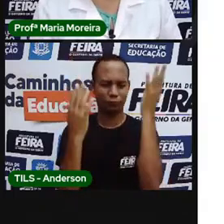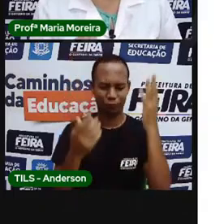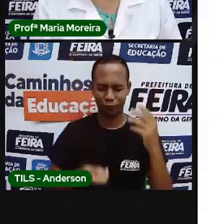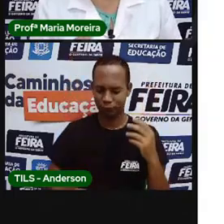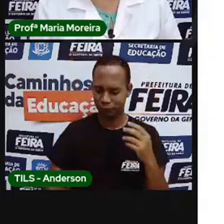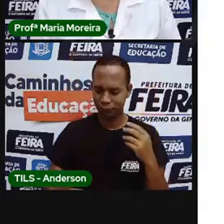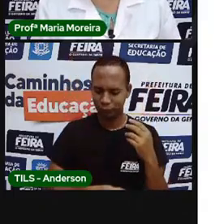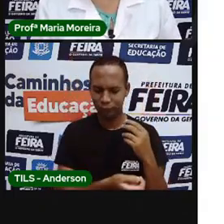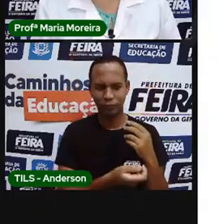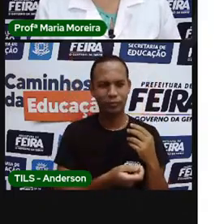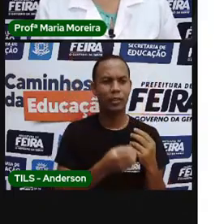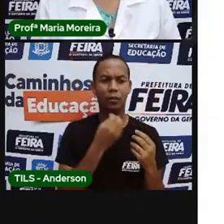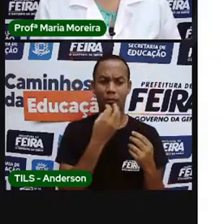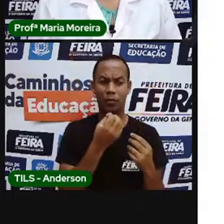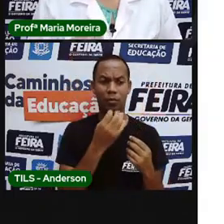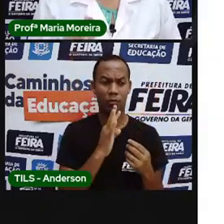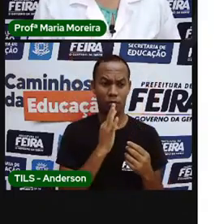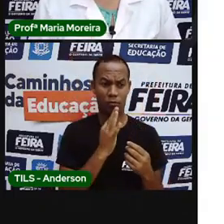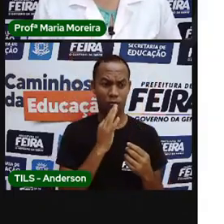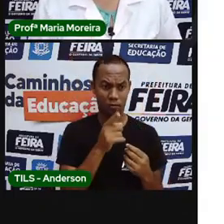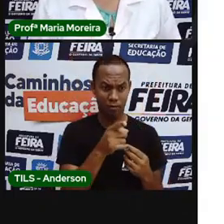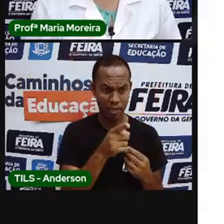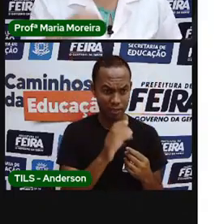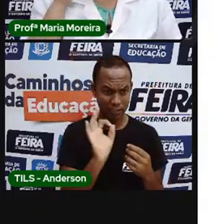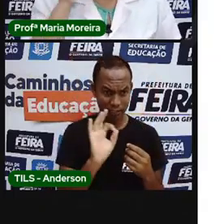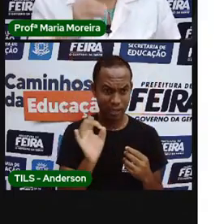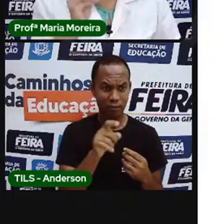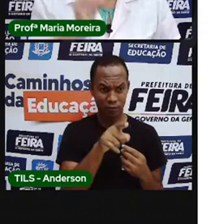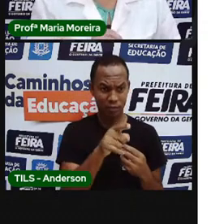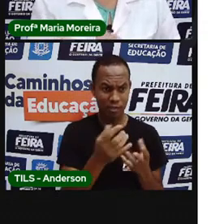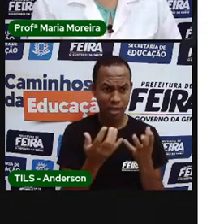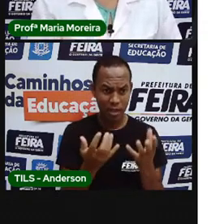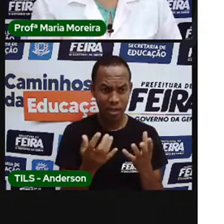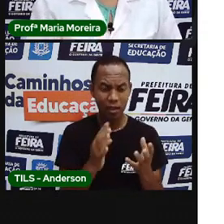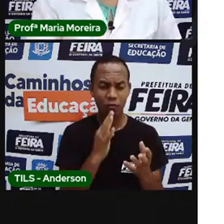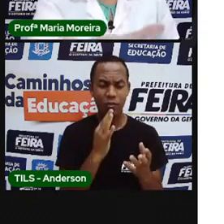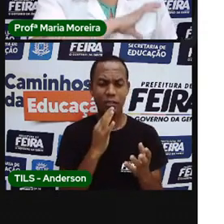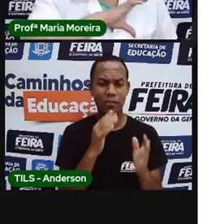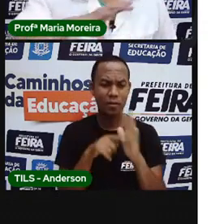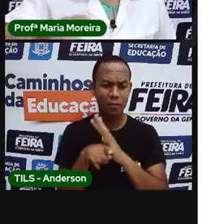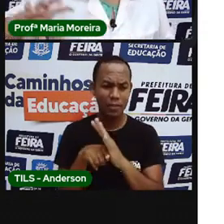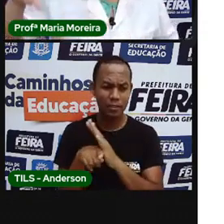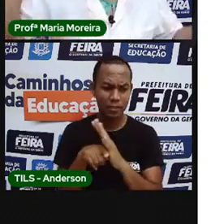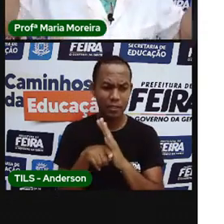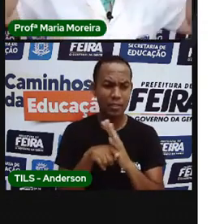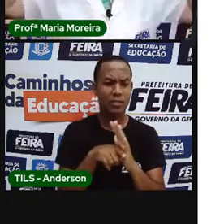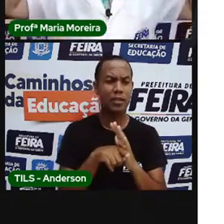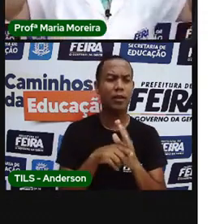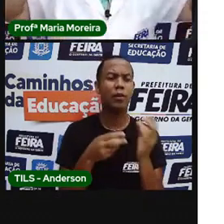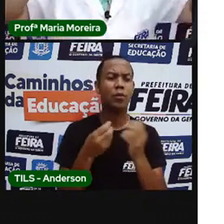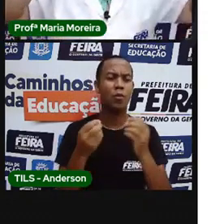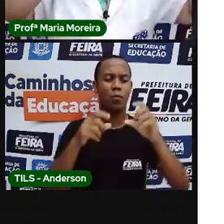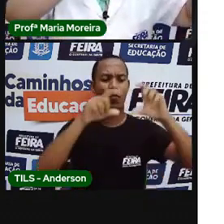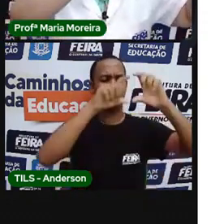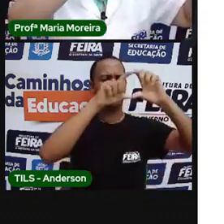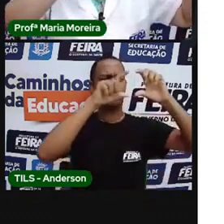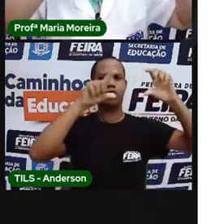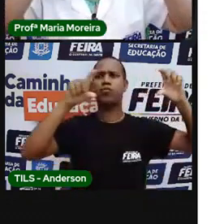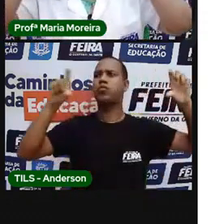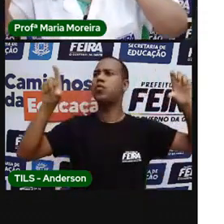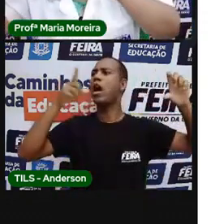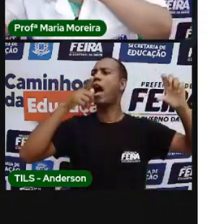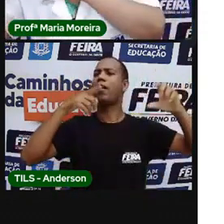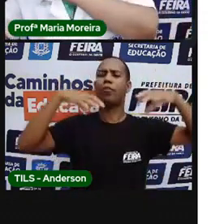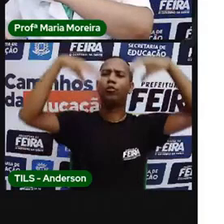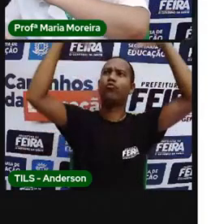quem não conhece essa cisterna, pesquisa, que vão ver como é legal. Capta toda a água do telhado, ela cai em uma bica,